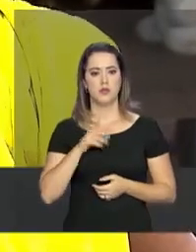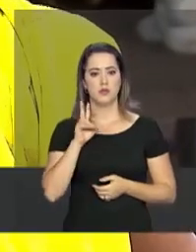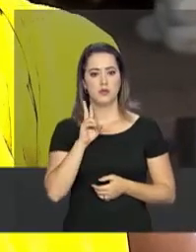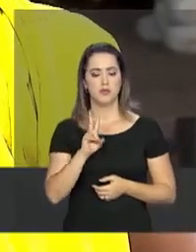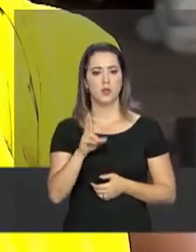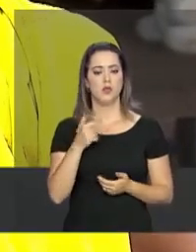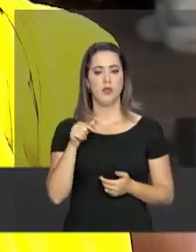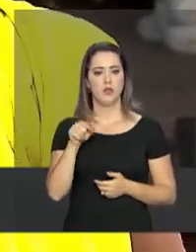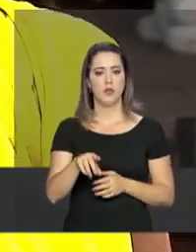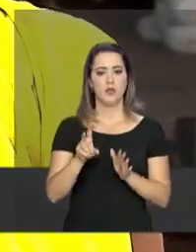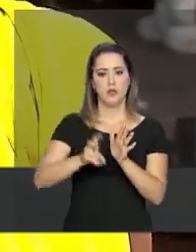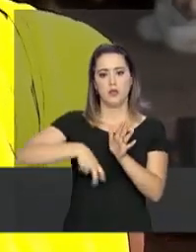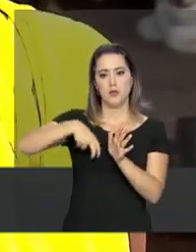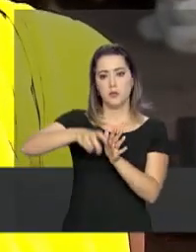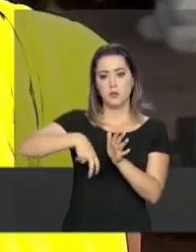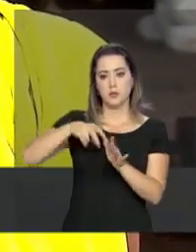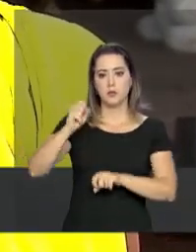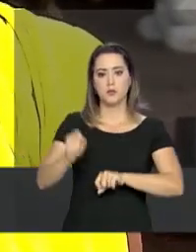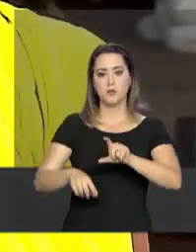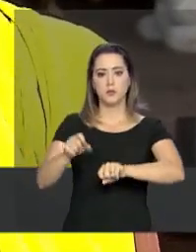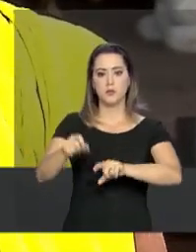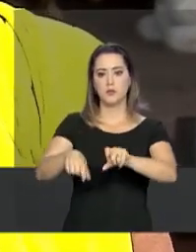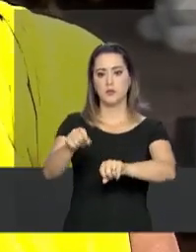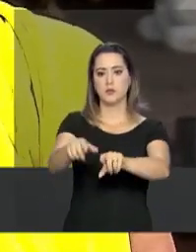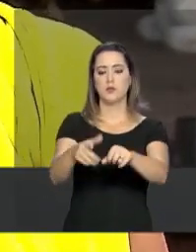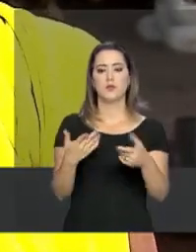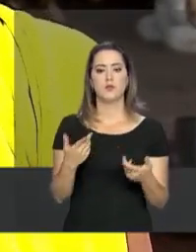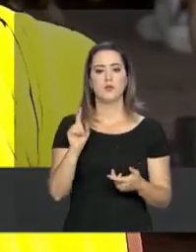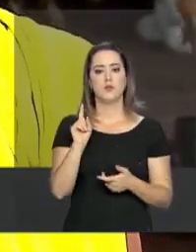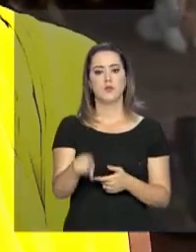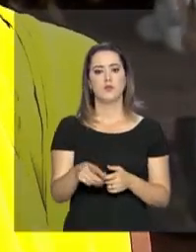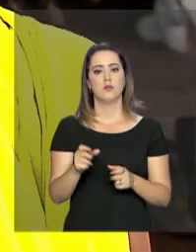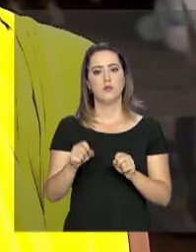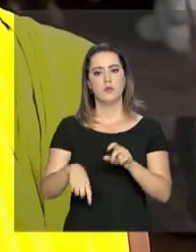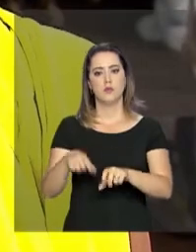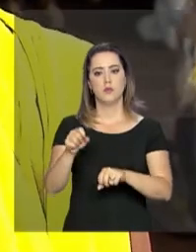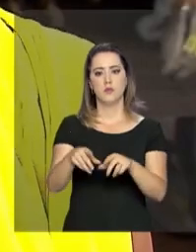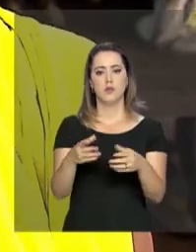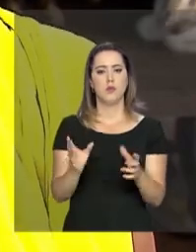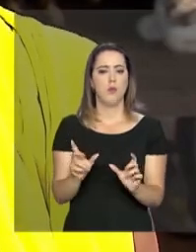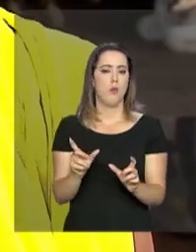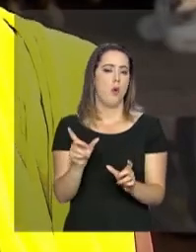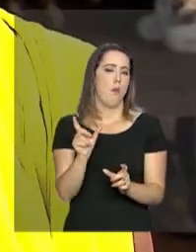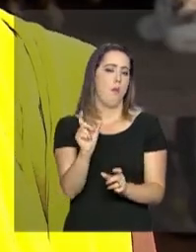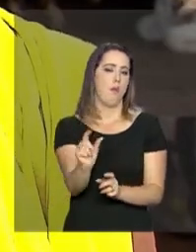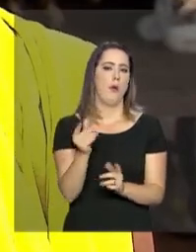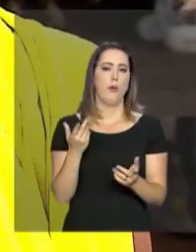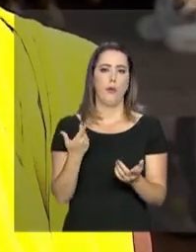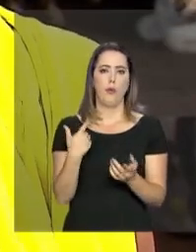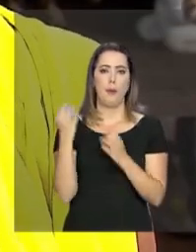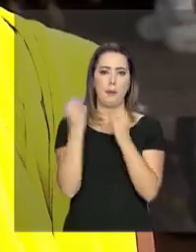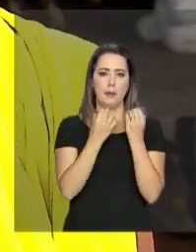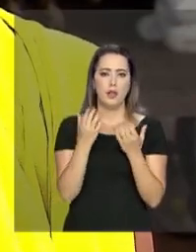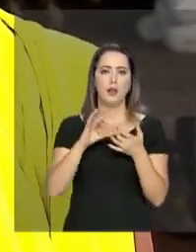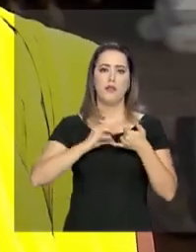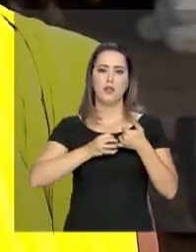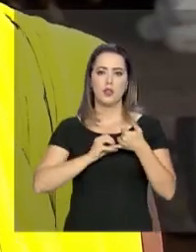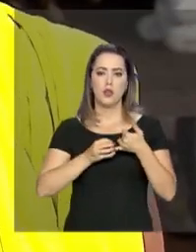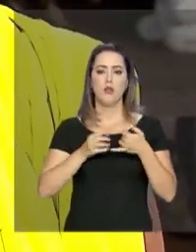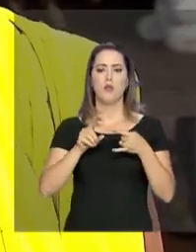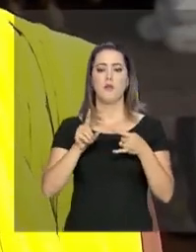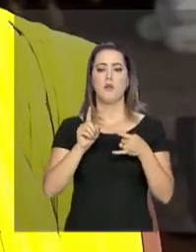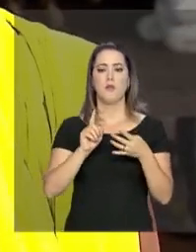vivemos roçando, plantando legumes de plantinha de miúda. É milho, feijão, é manhiva, é